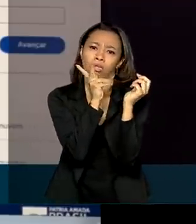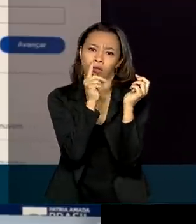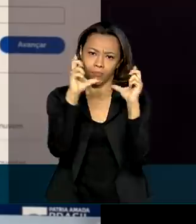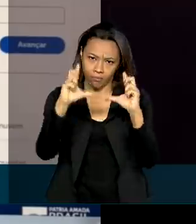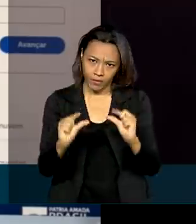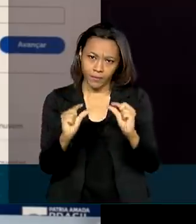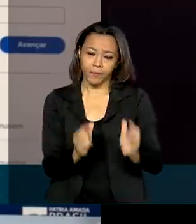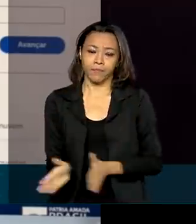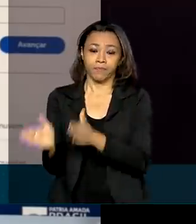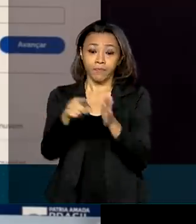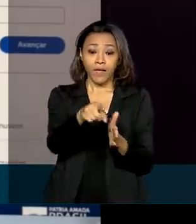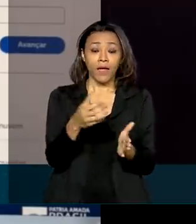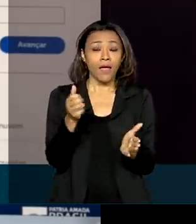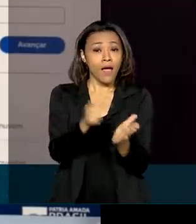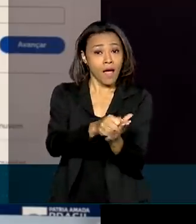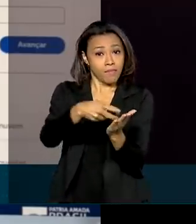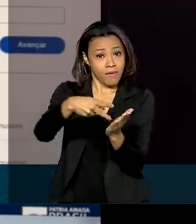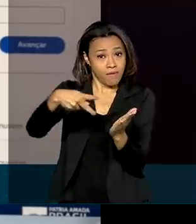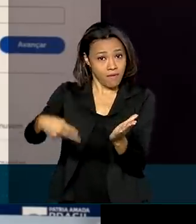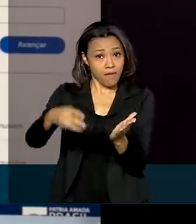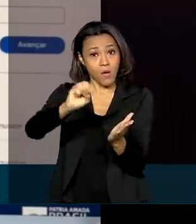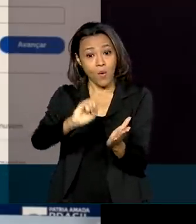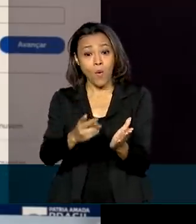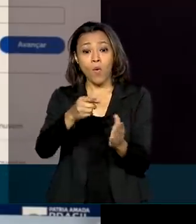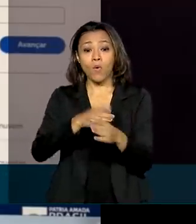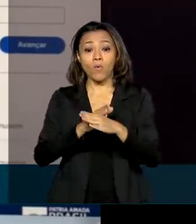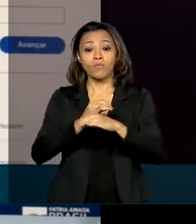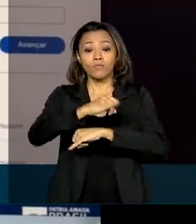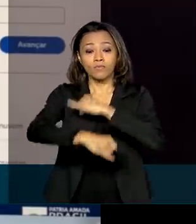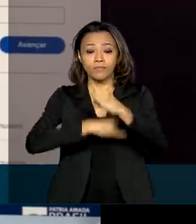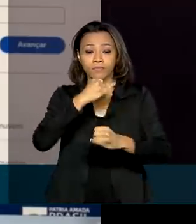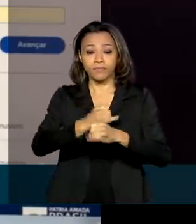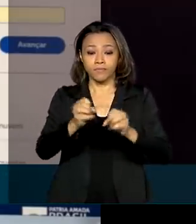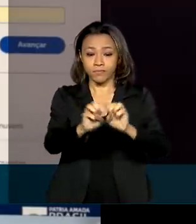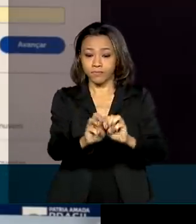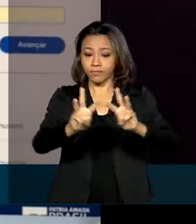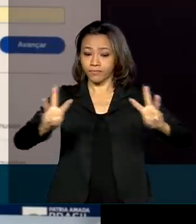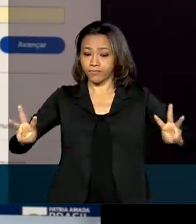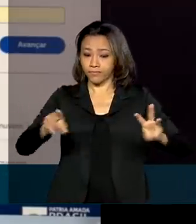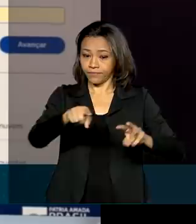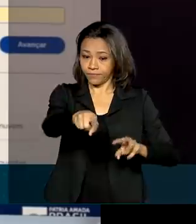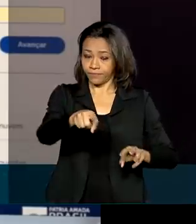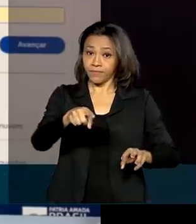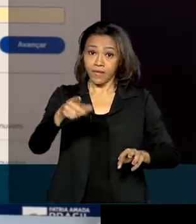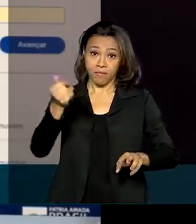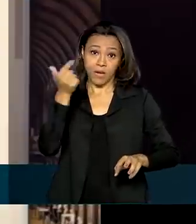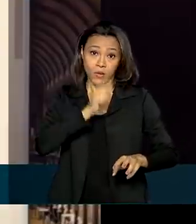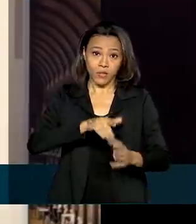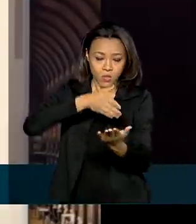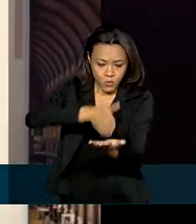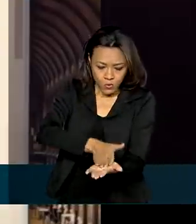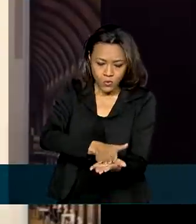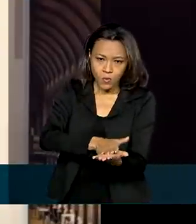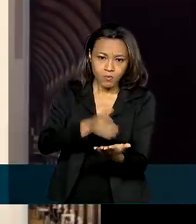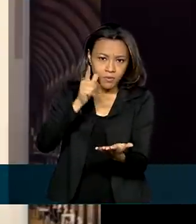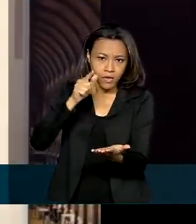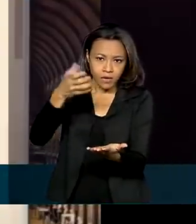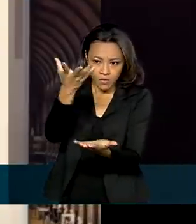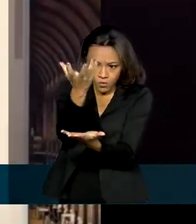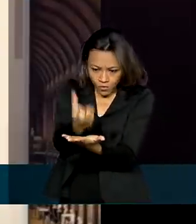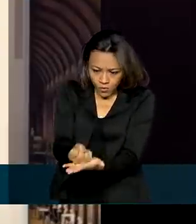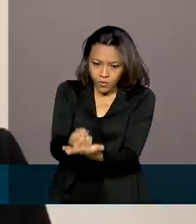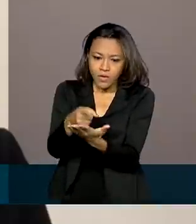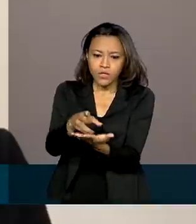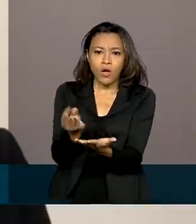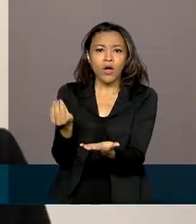aplicativo de celular ou pela plataforma gov.br. Para a emissão do documento, basta digitar